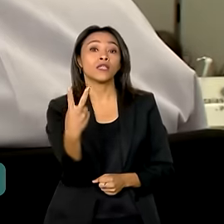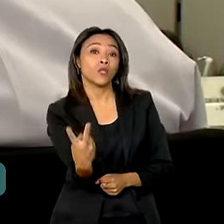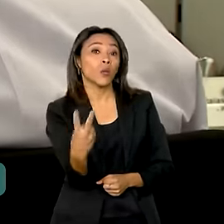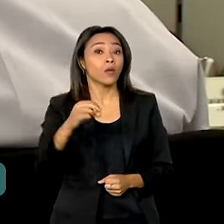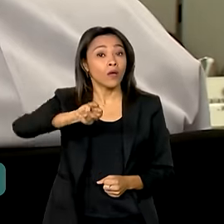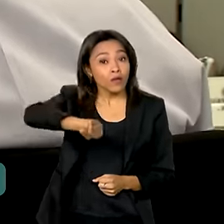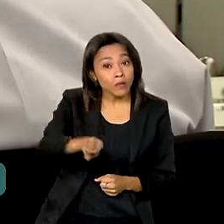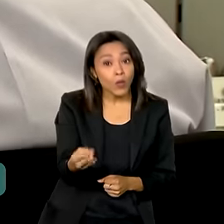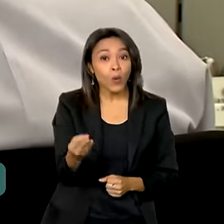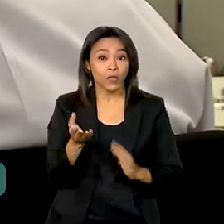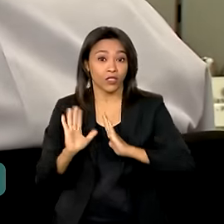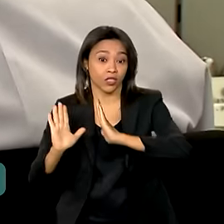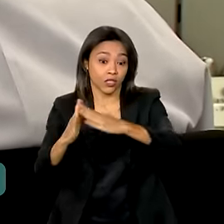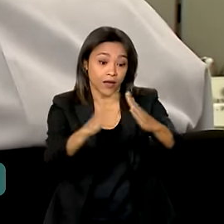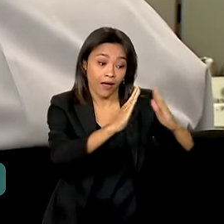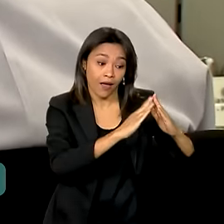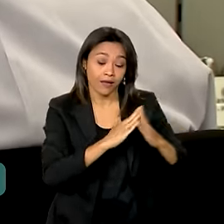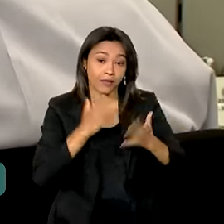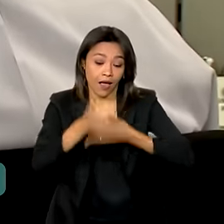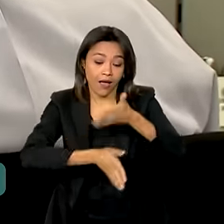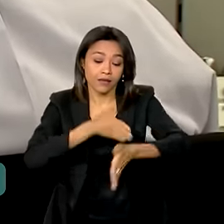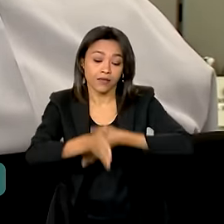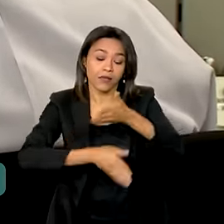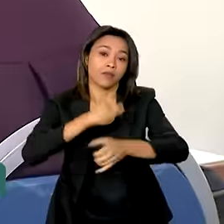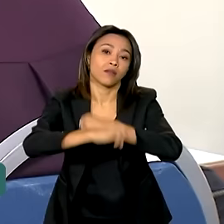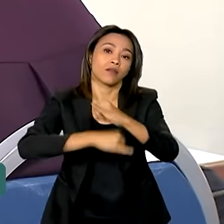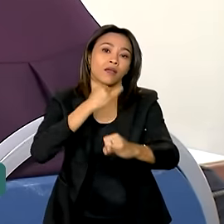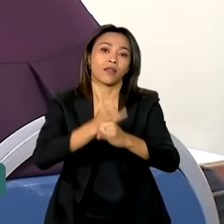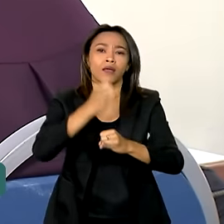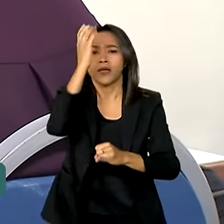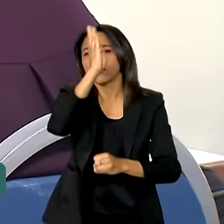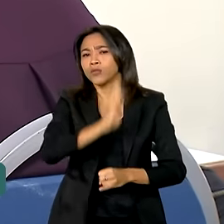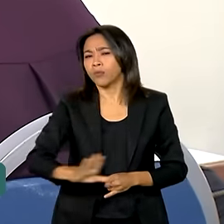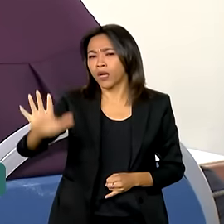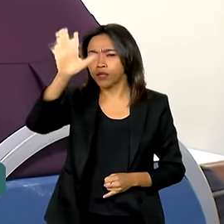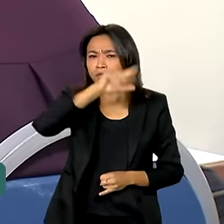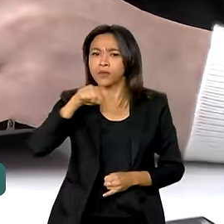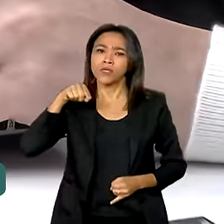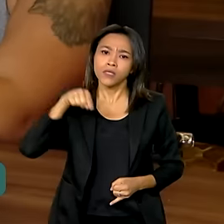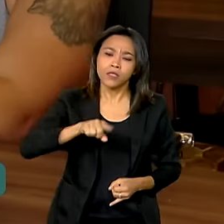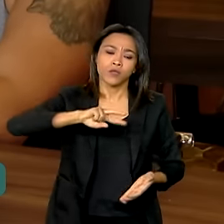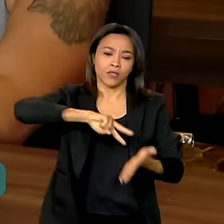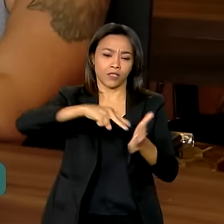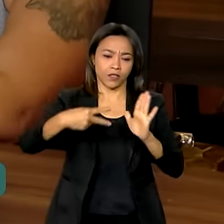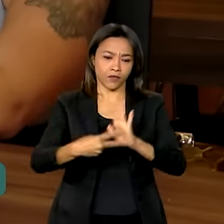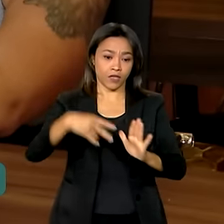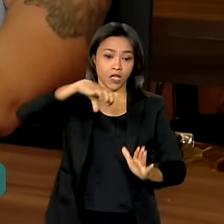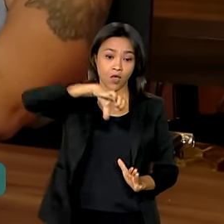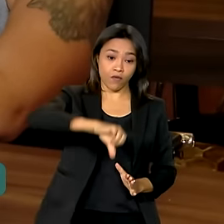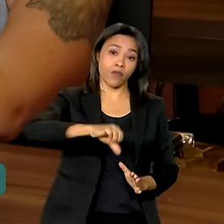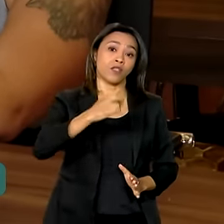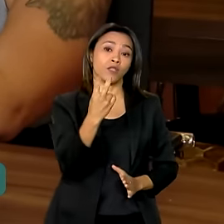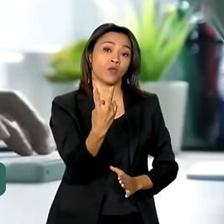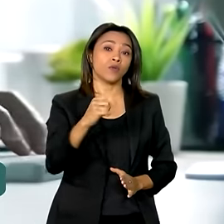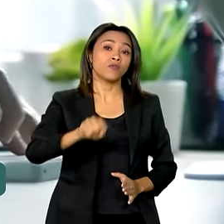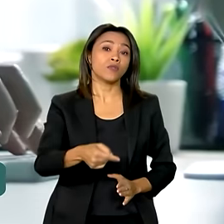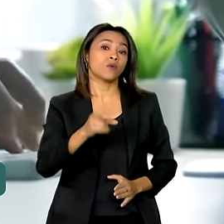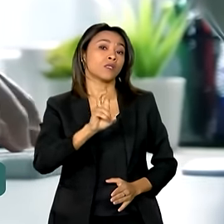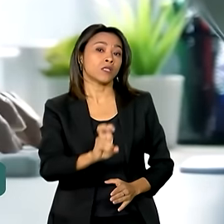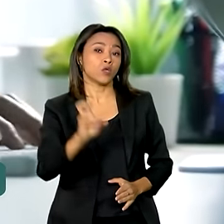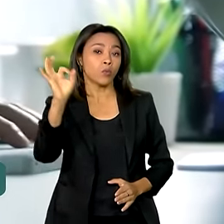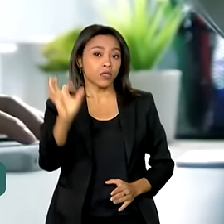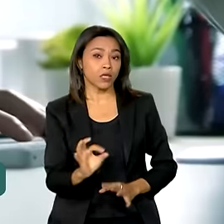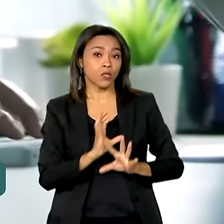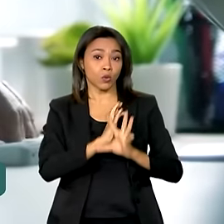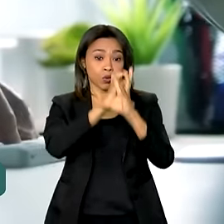conectadas ao mundo virtual em todo o país, o que corresponde a 92,5% do